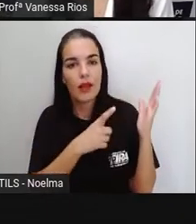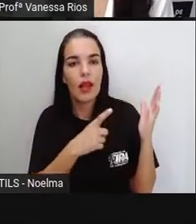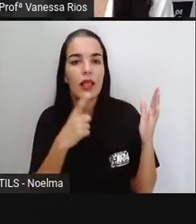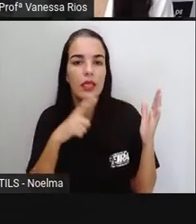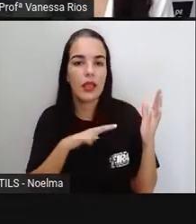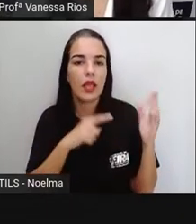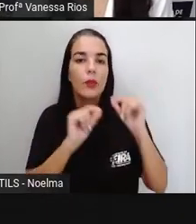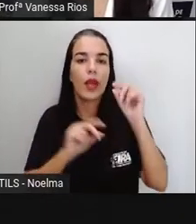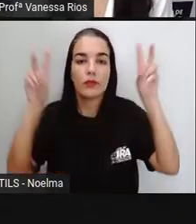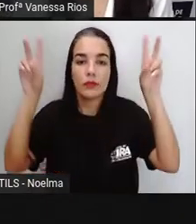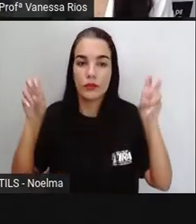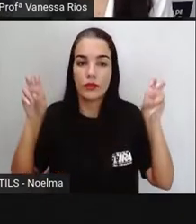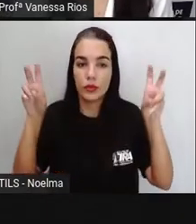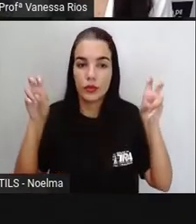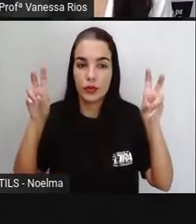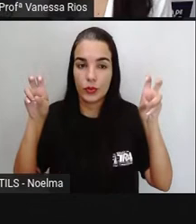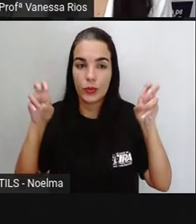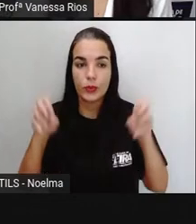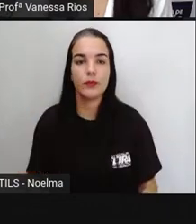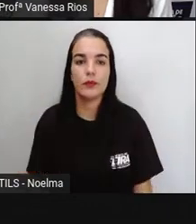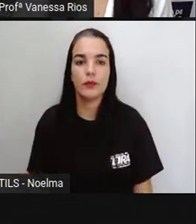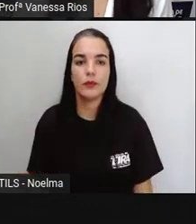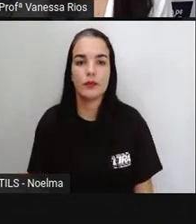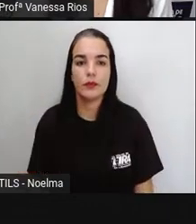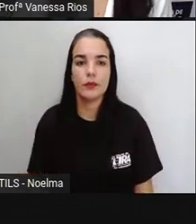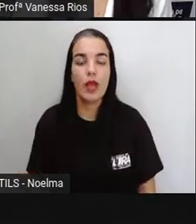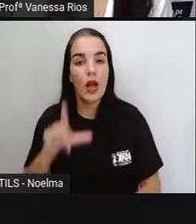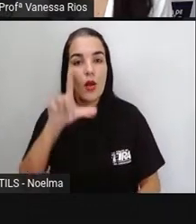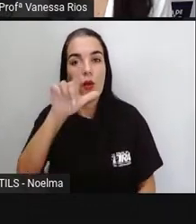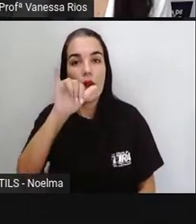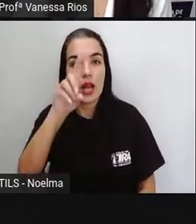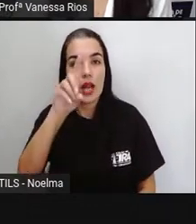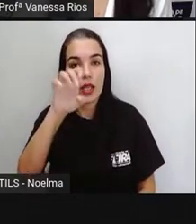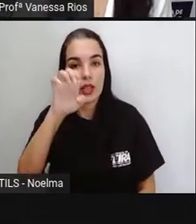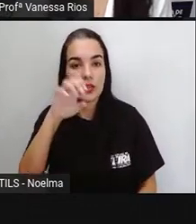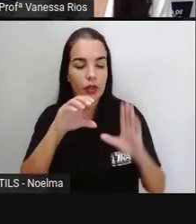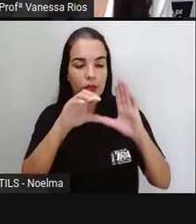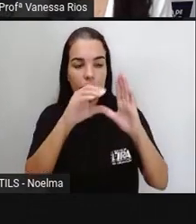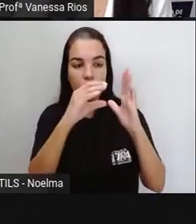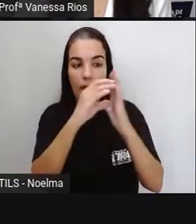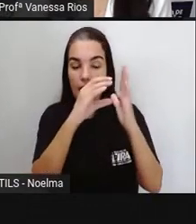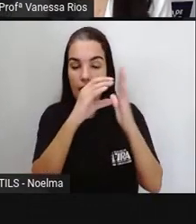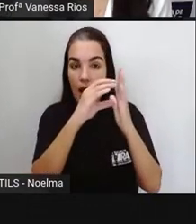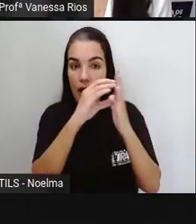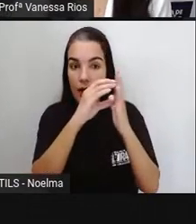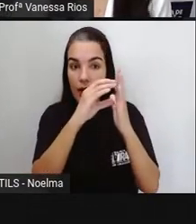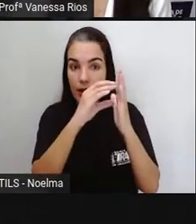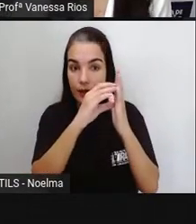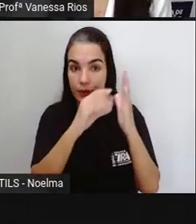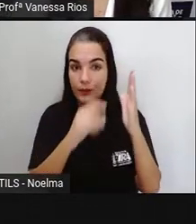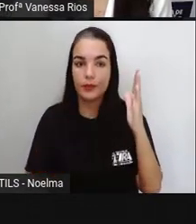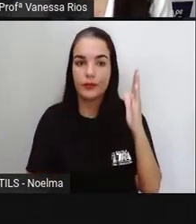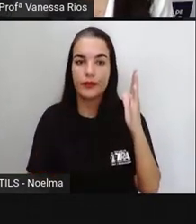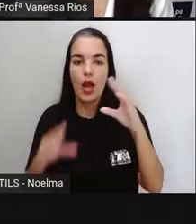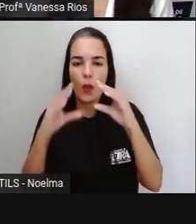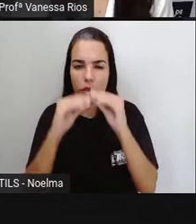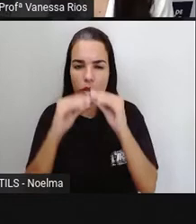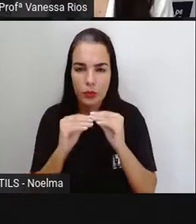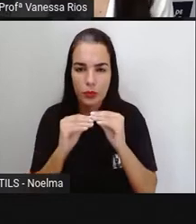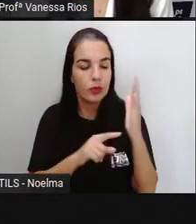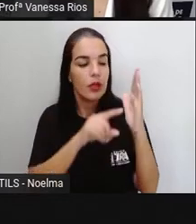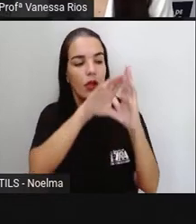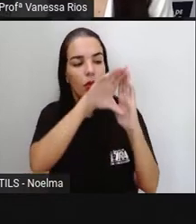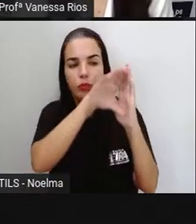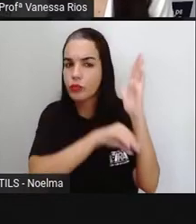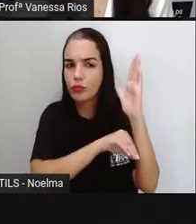gente percebe aqui o título, o lead, que corresponde ao primeiro parágrafo do texto e o